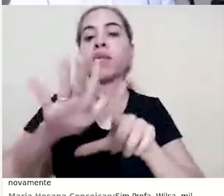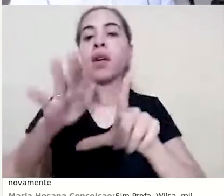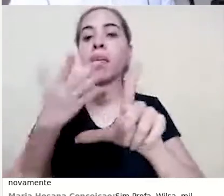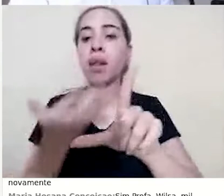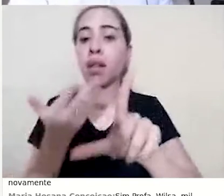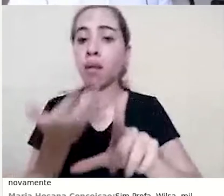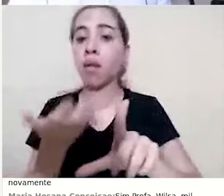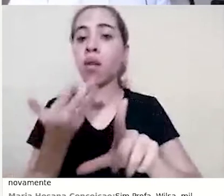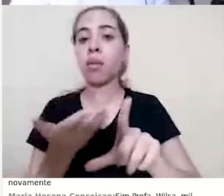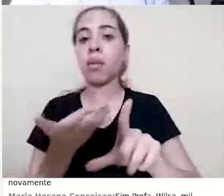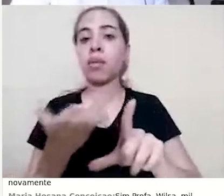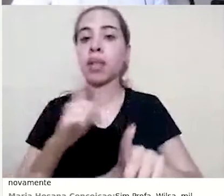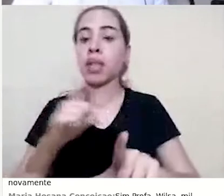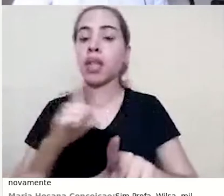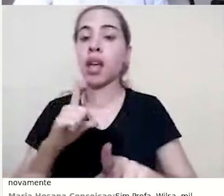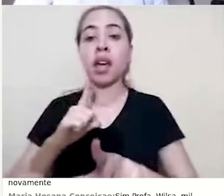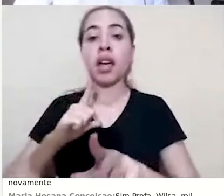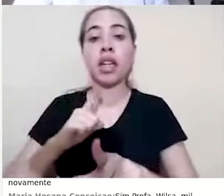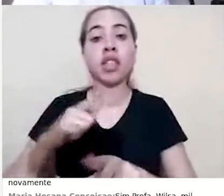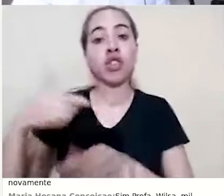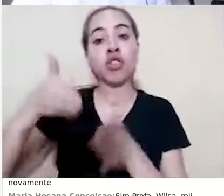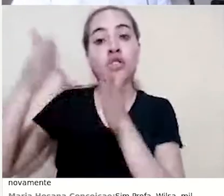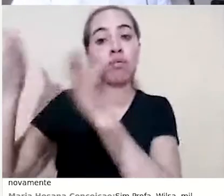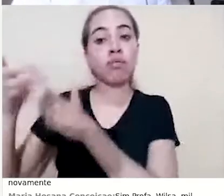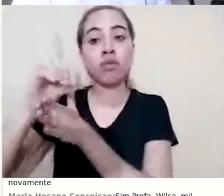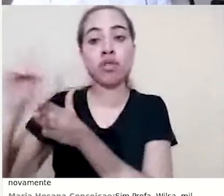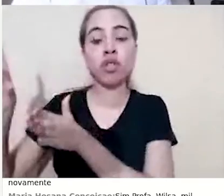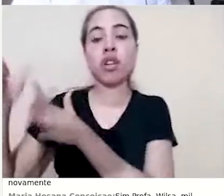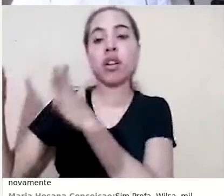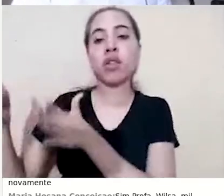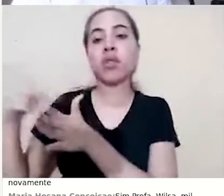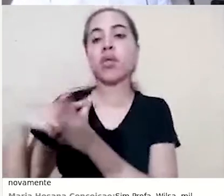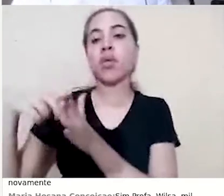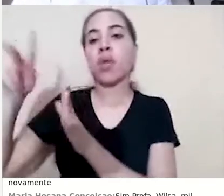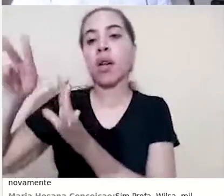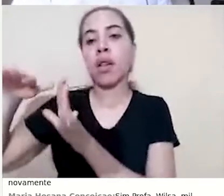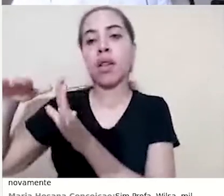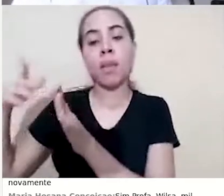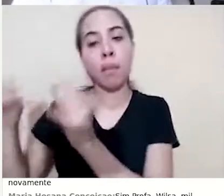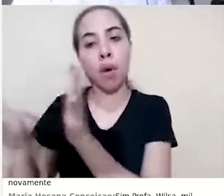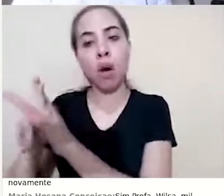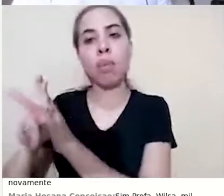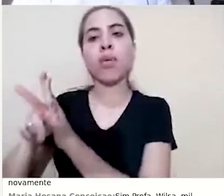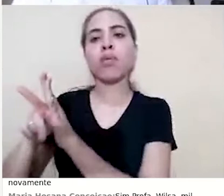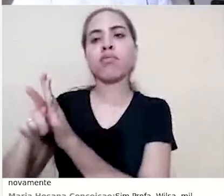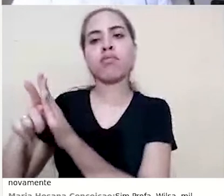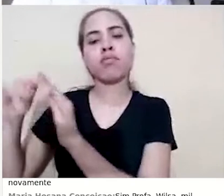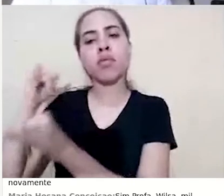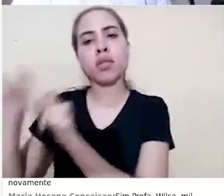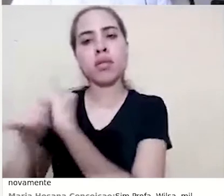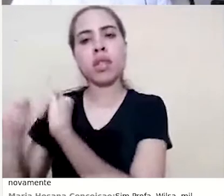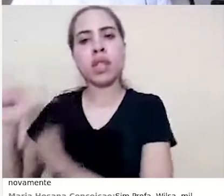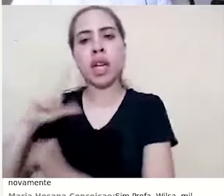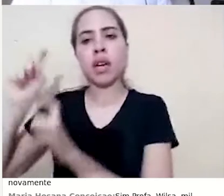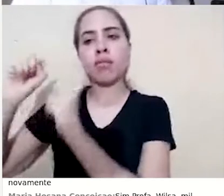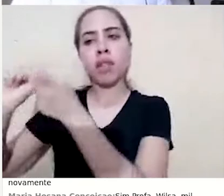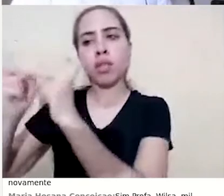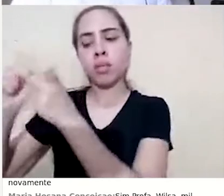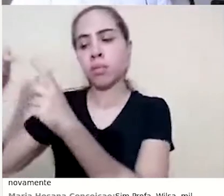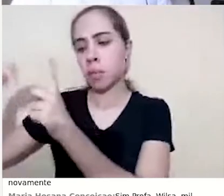nós temos, no lado direito, duas guias, a guia navegação e a guia administração. Aqui eu